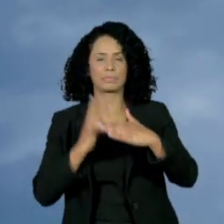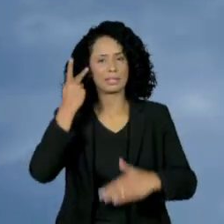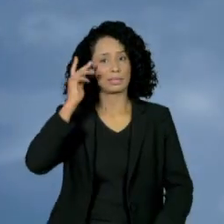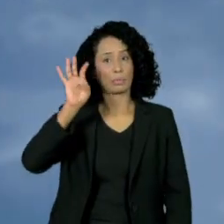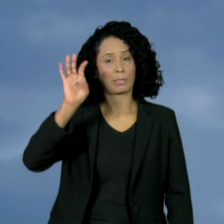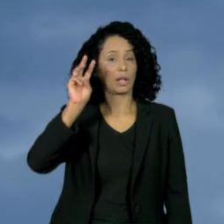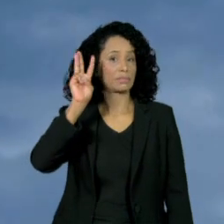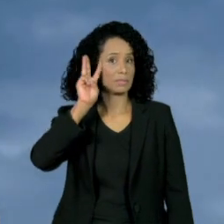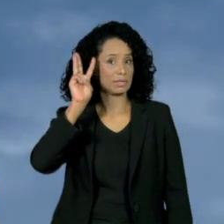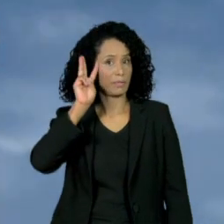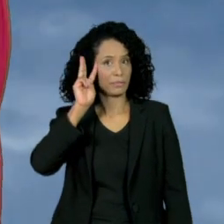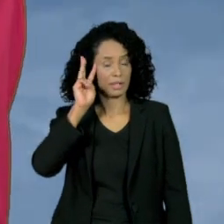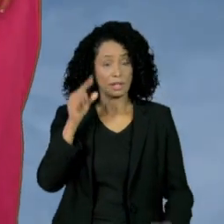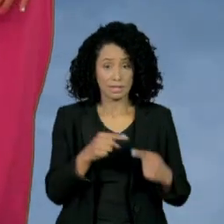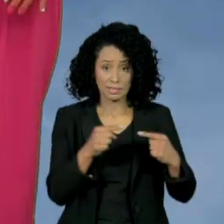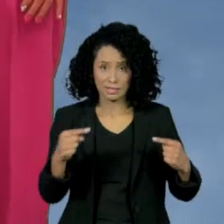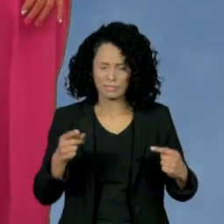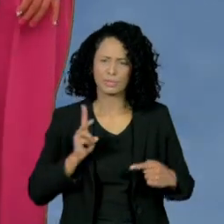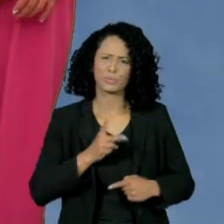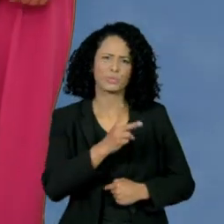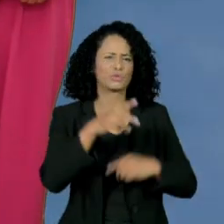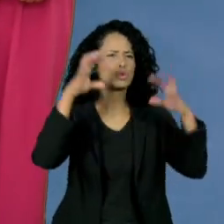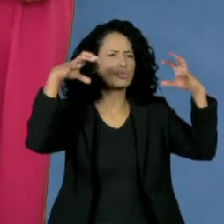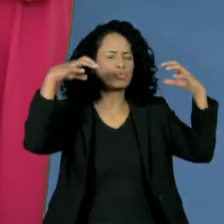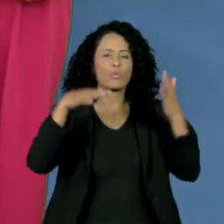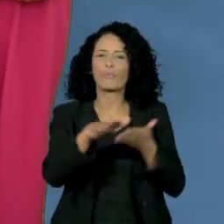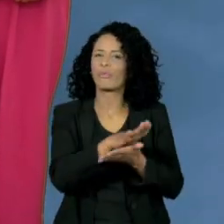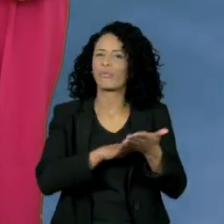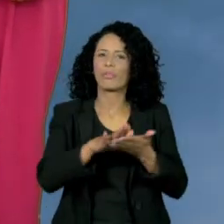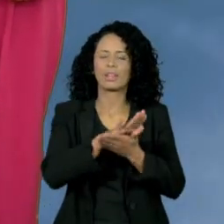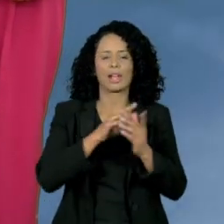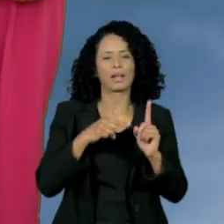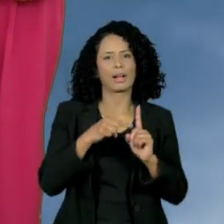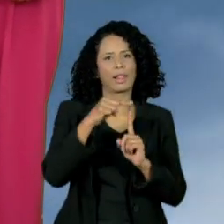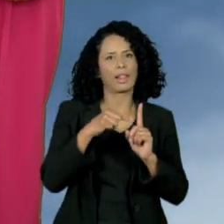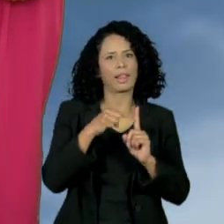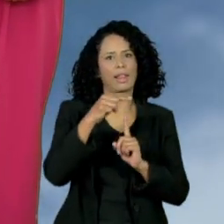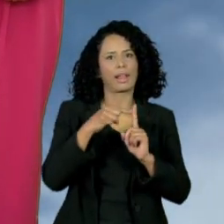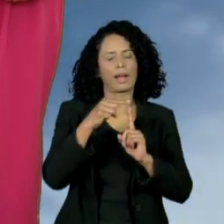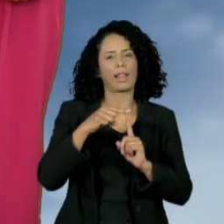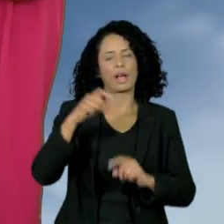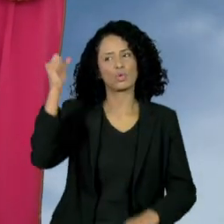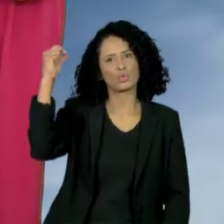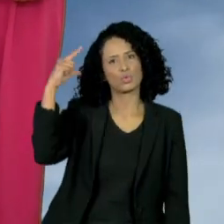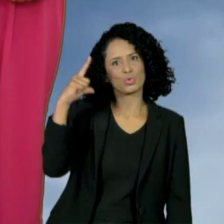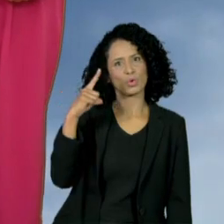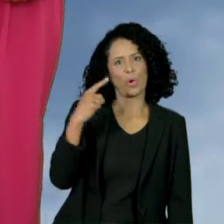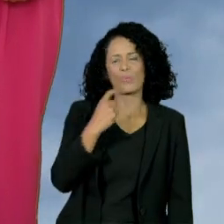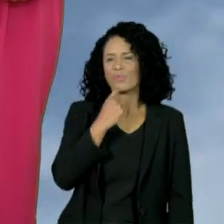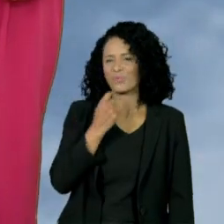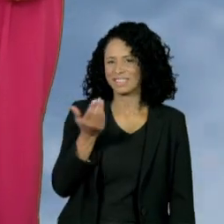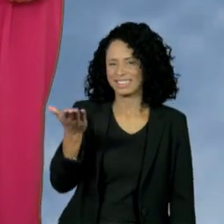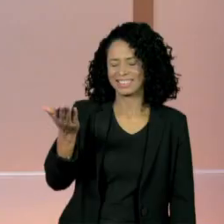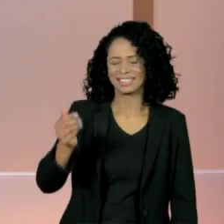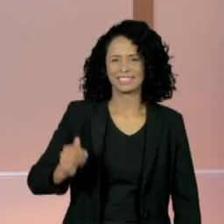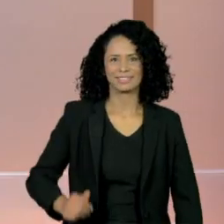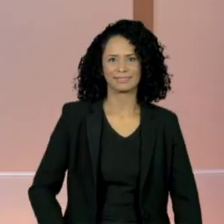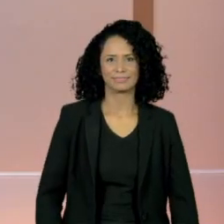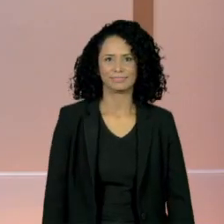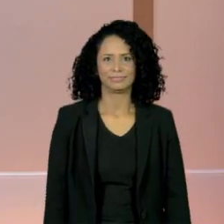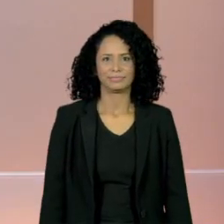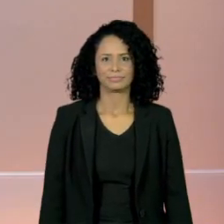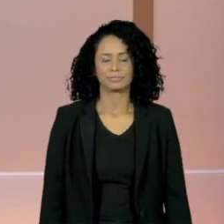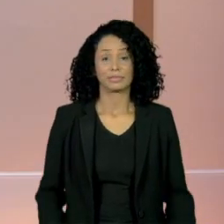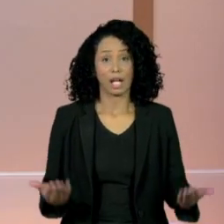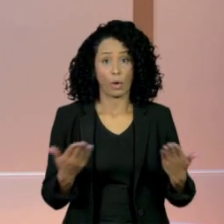terça-feira. A semana continua sem chuva e com temperaturas em gradativa elevação. É com você, Edu. Agora